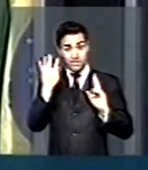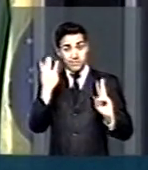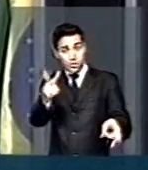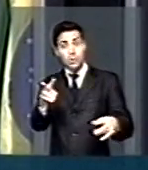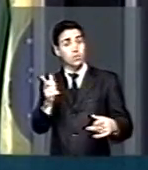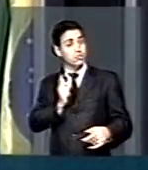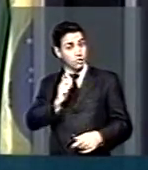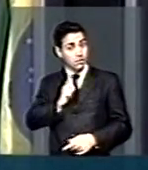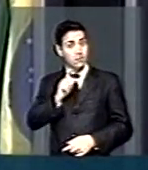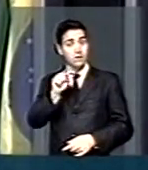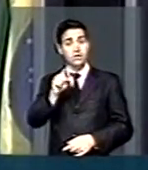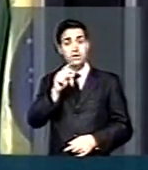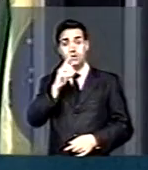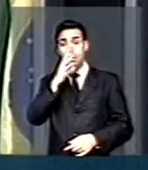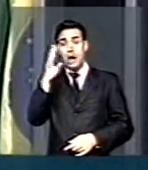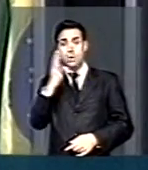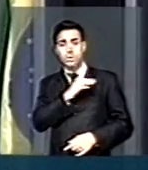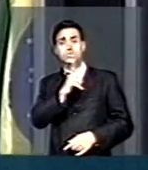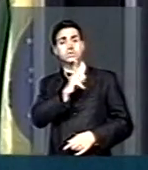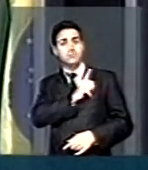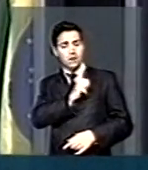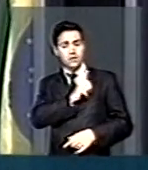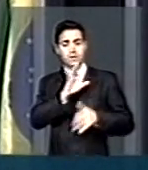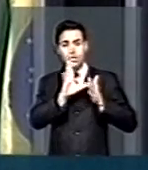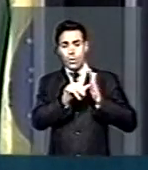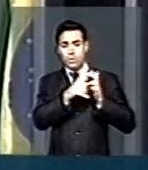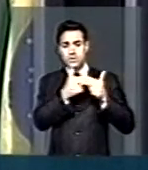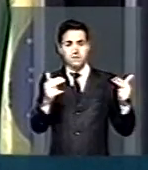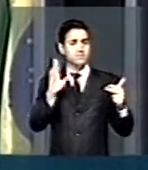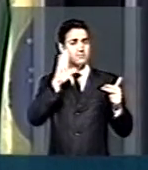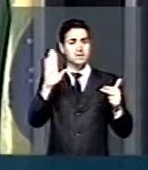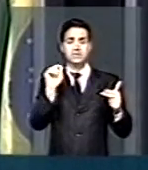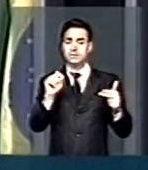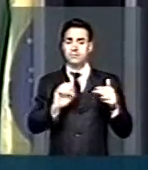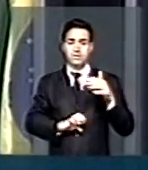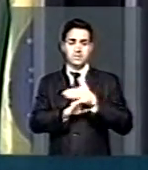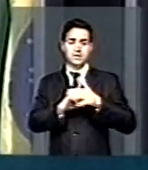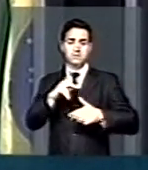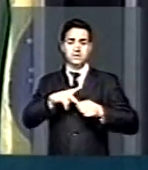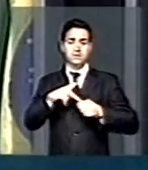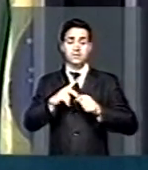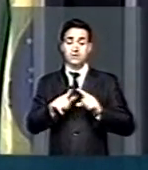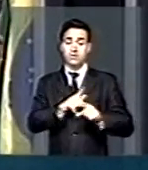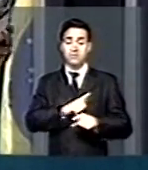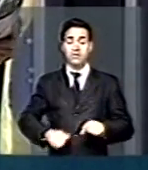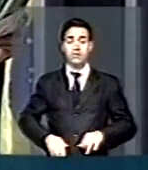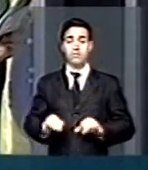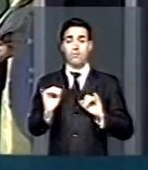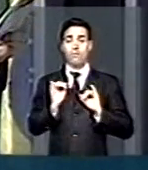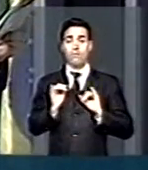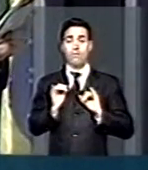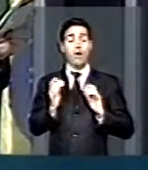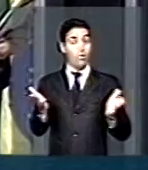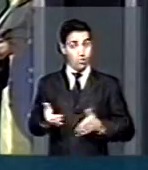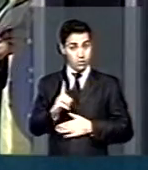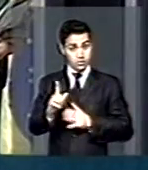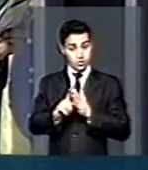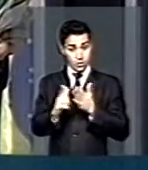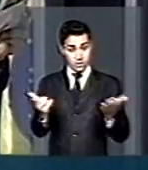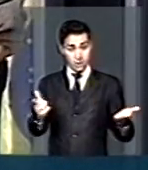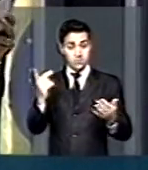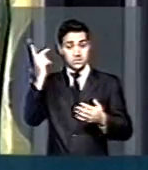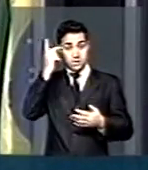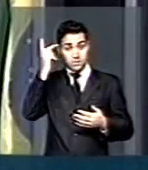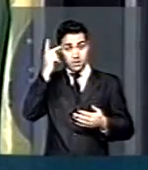de acusação de corrupção envolvendo principalmente a Petrobras. Hoje, o Estado de São Paulo traz